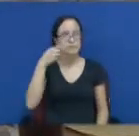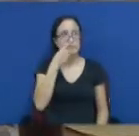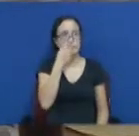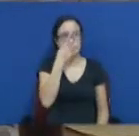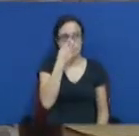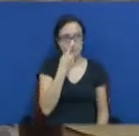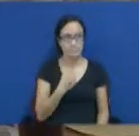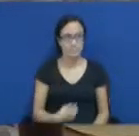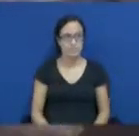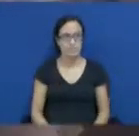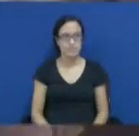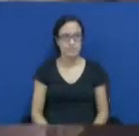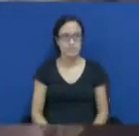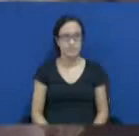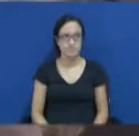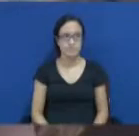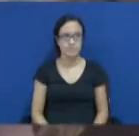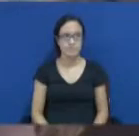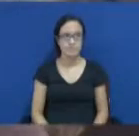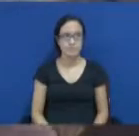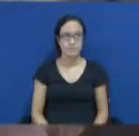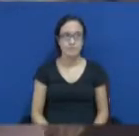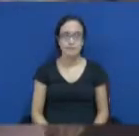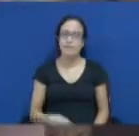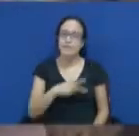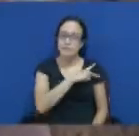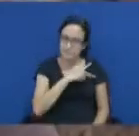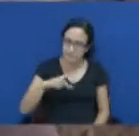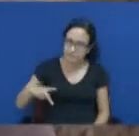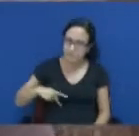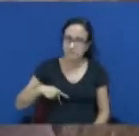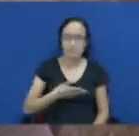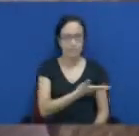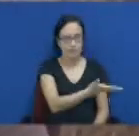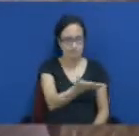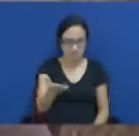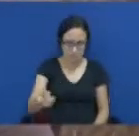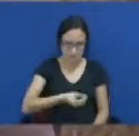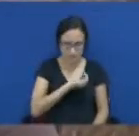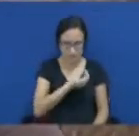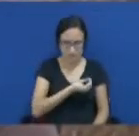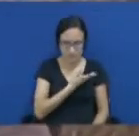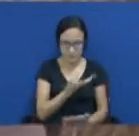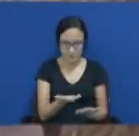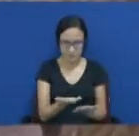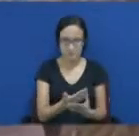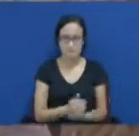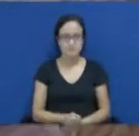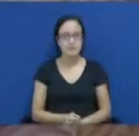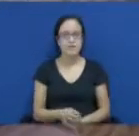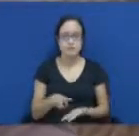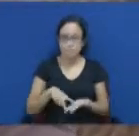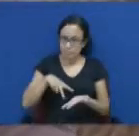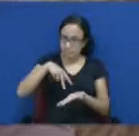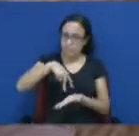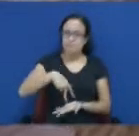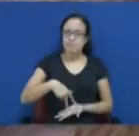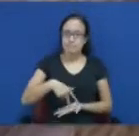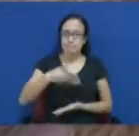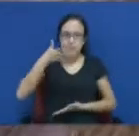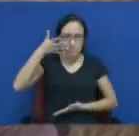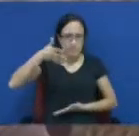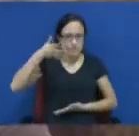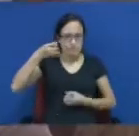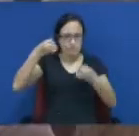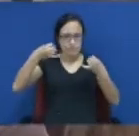público aqui presente eu apenas me levanto para mais uma vez estar consolidando aí minha